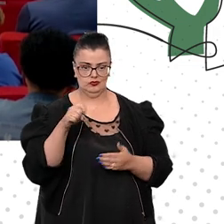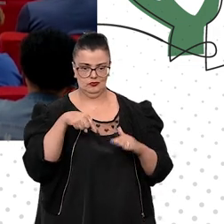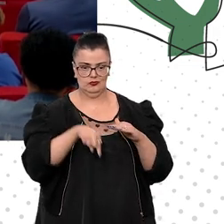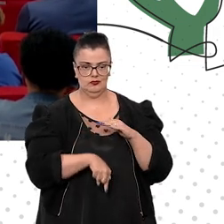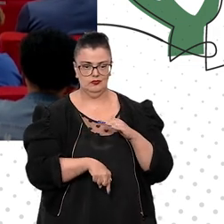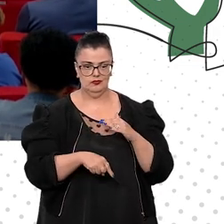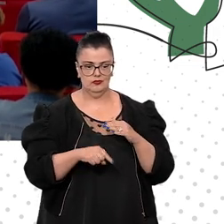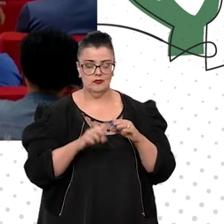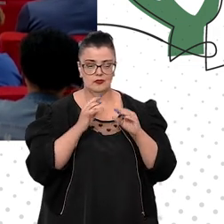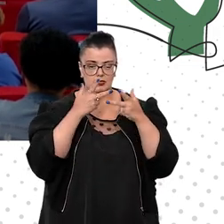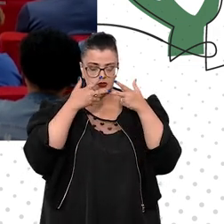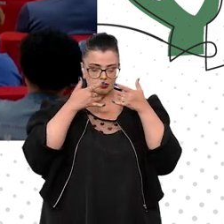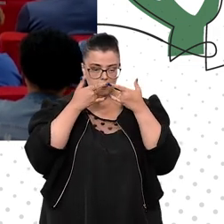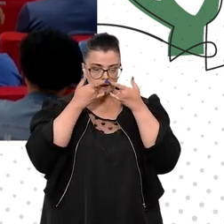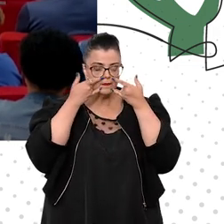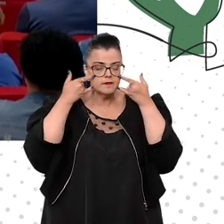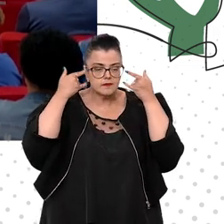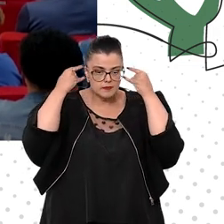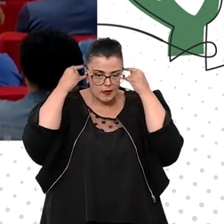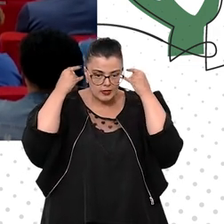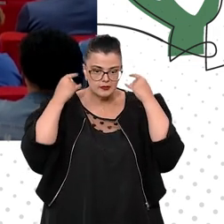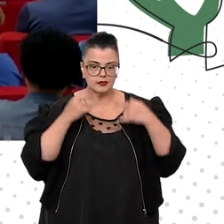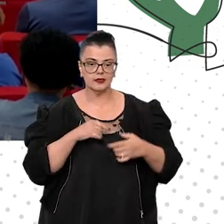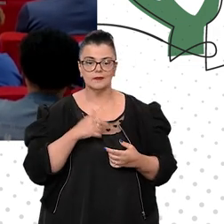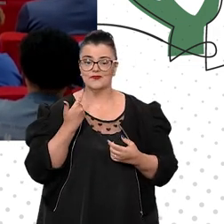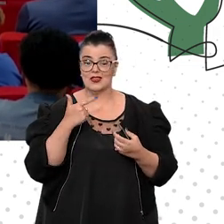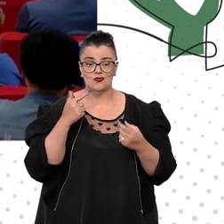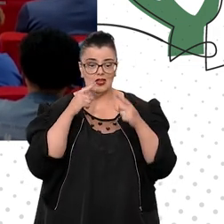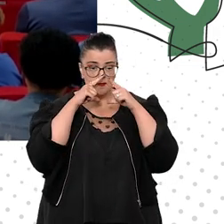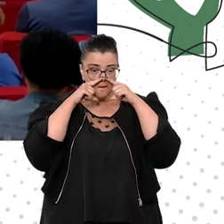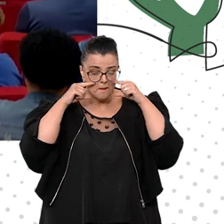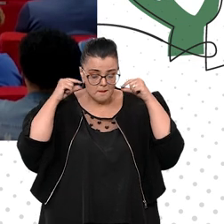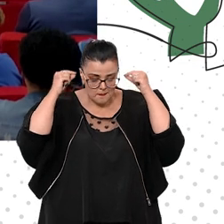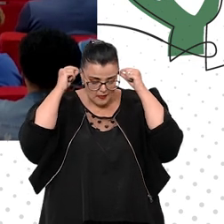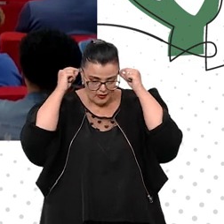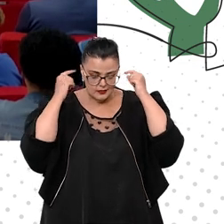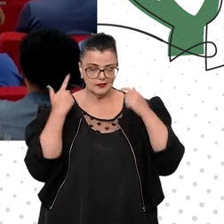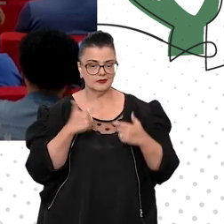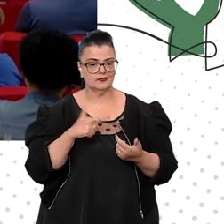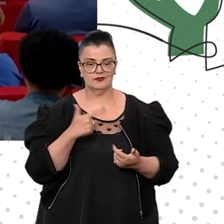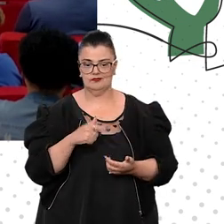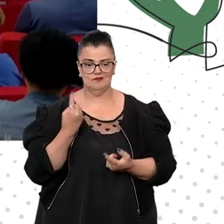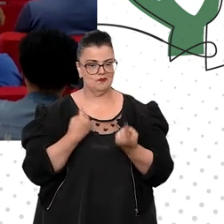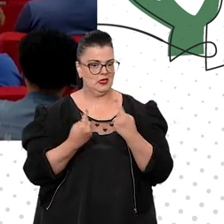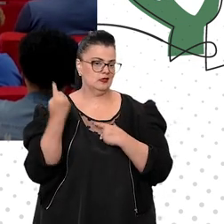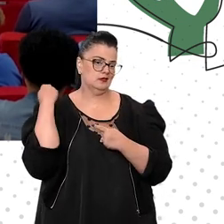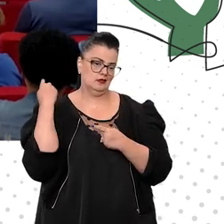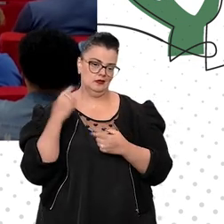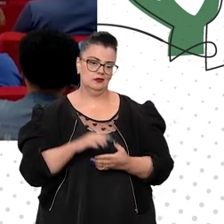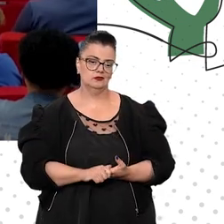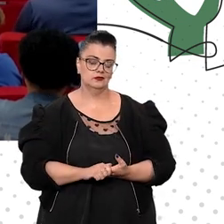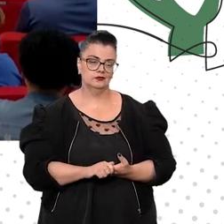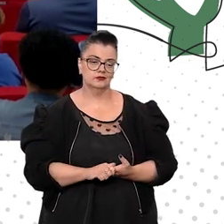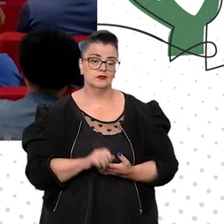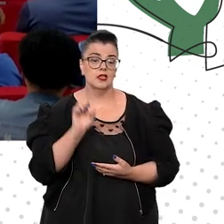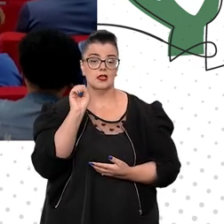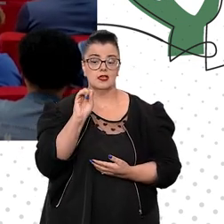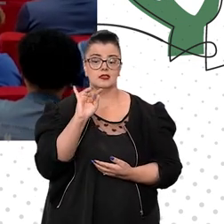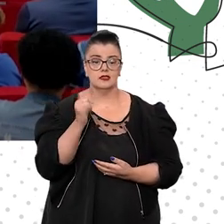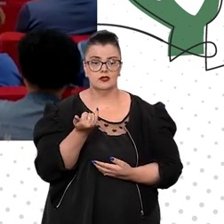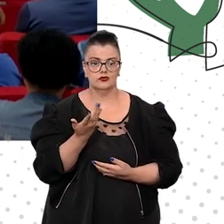máscara. mas não havia máscara. Então, o STJ não era apenas